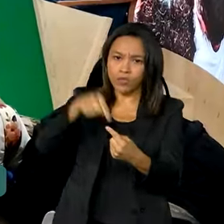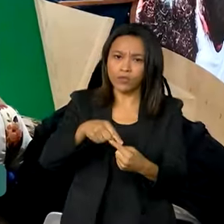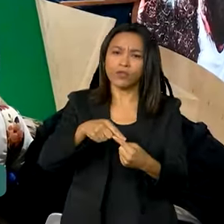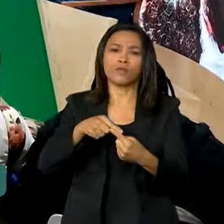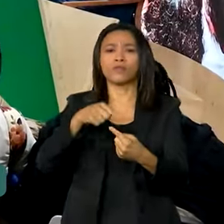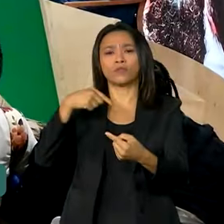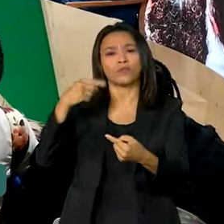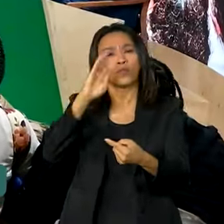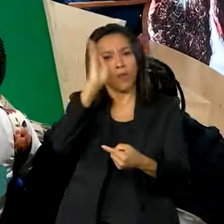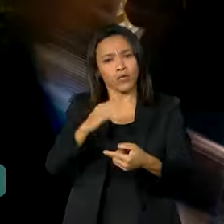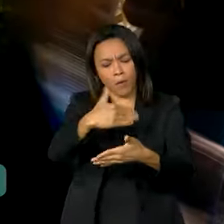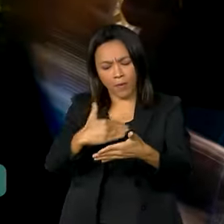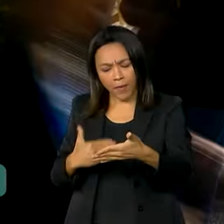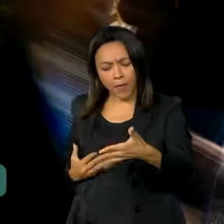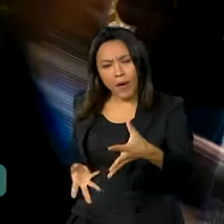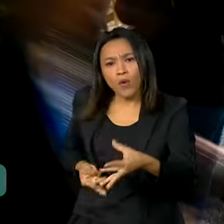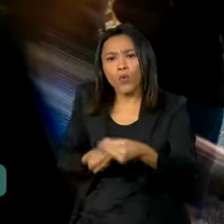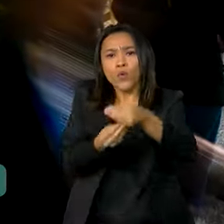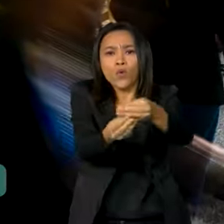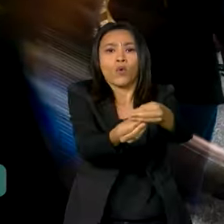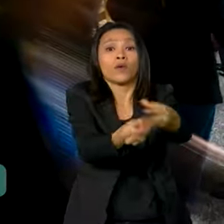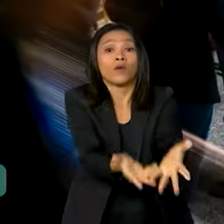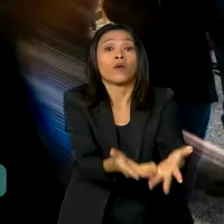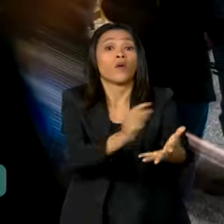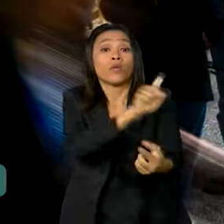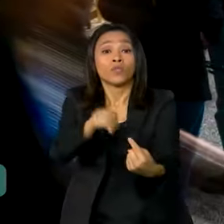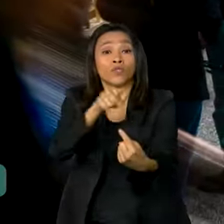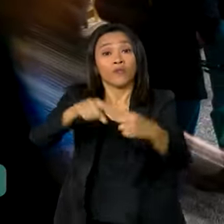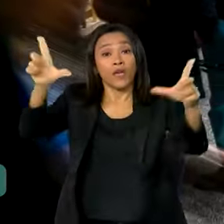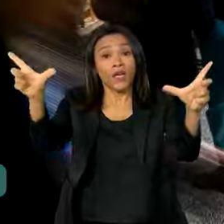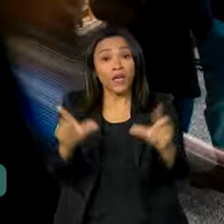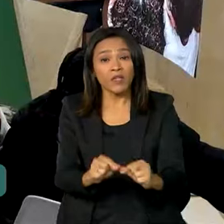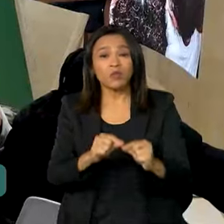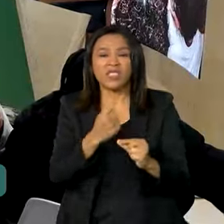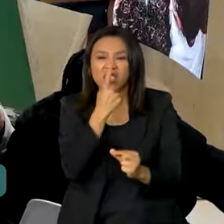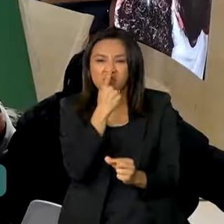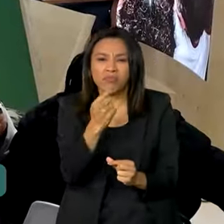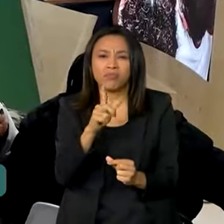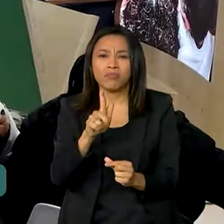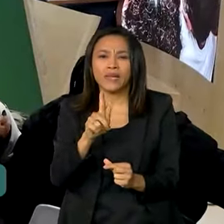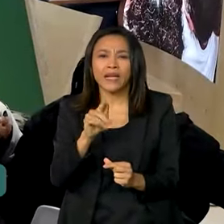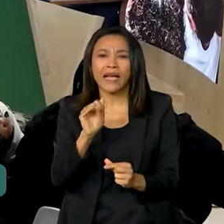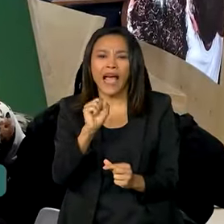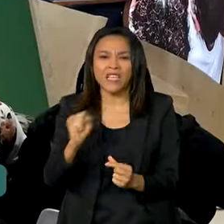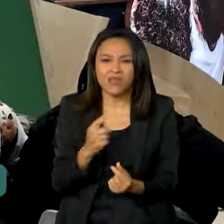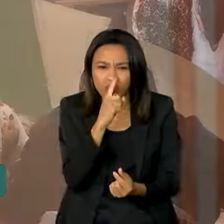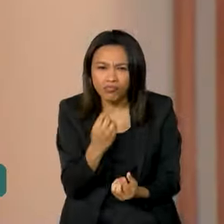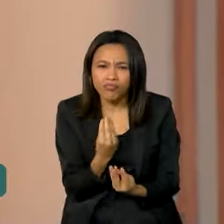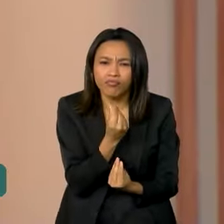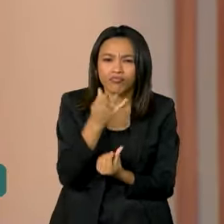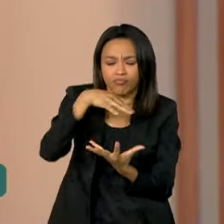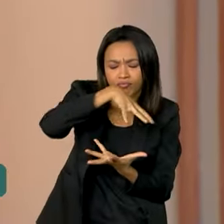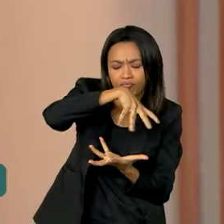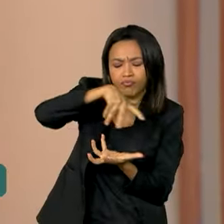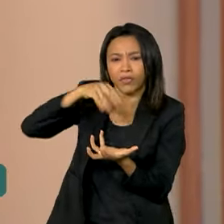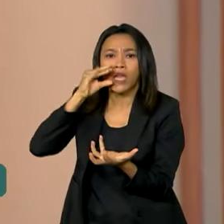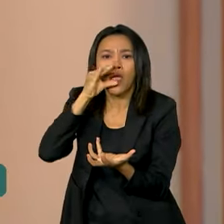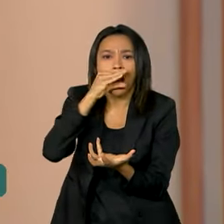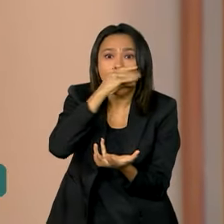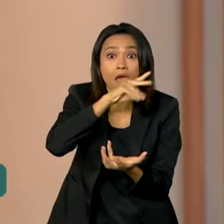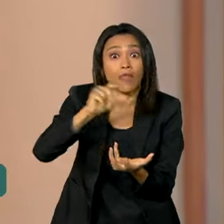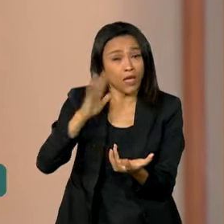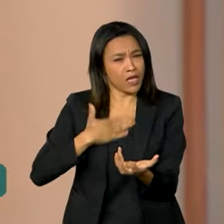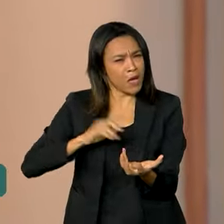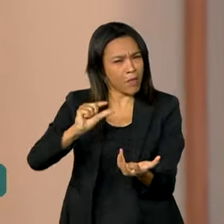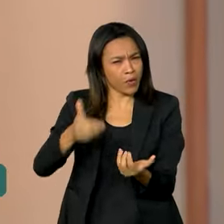estabelece o compromisso em reduzir as emissões de gases do efeito estufa. Daqui a pouco, ele vai discursar aí na sessão de